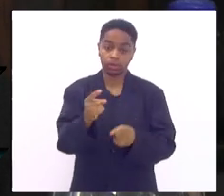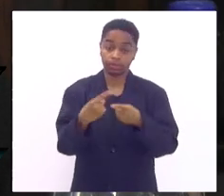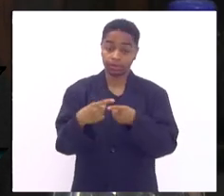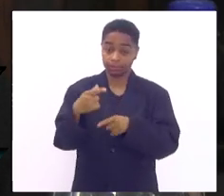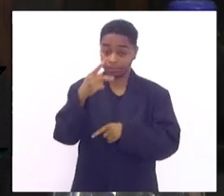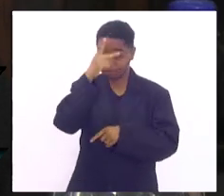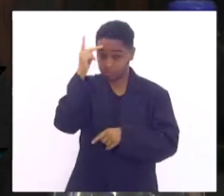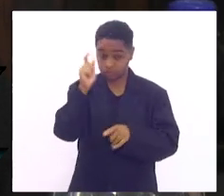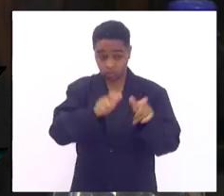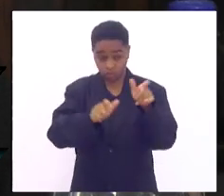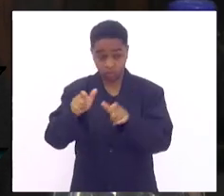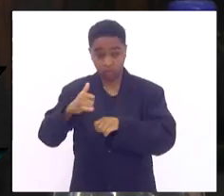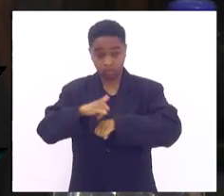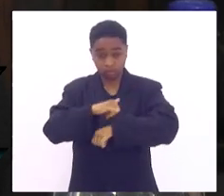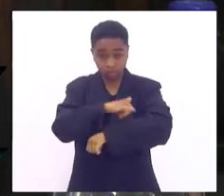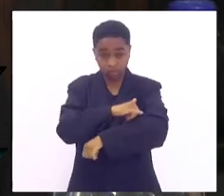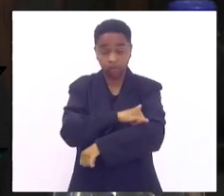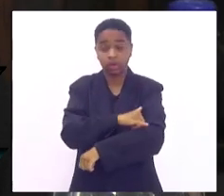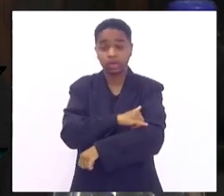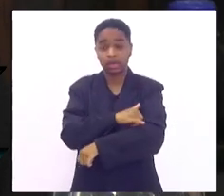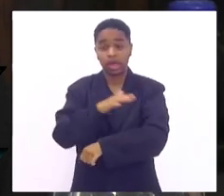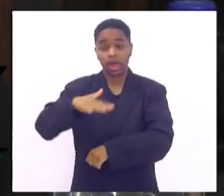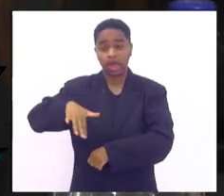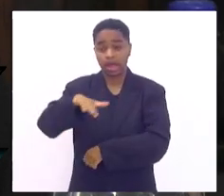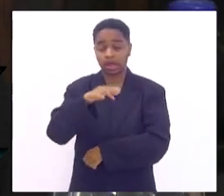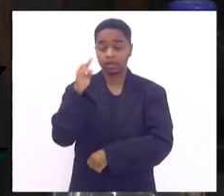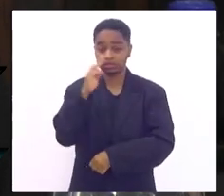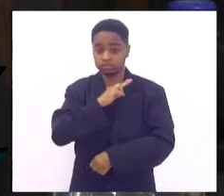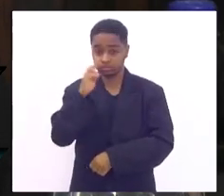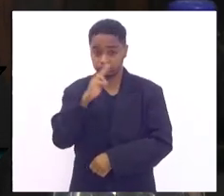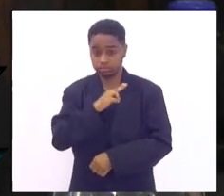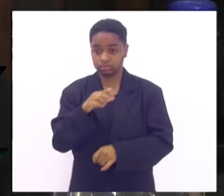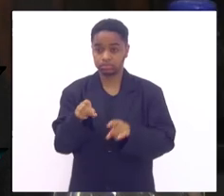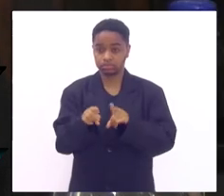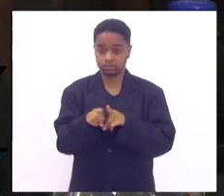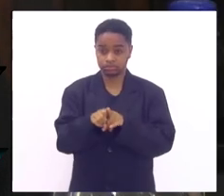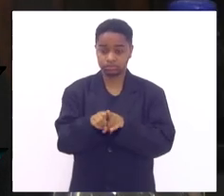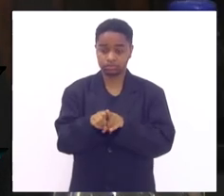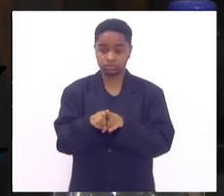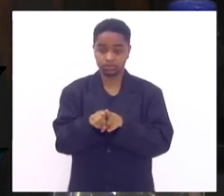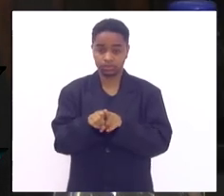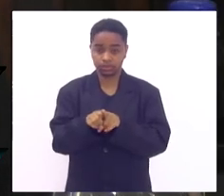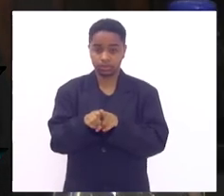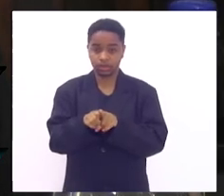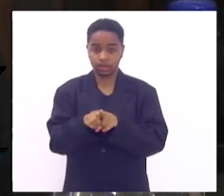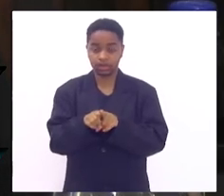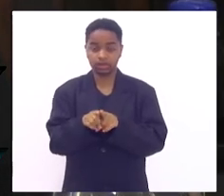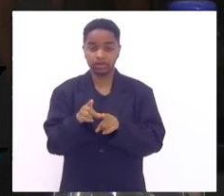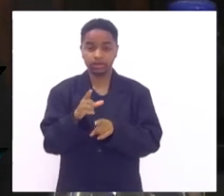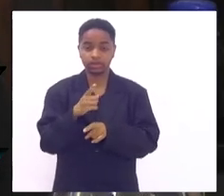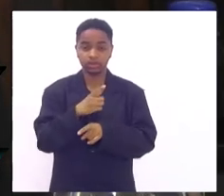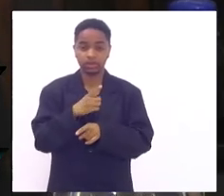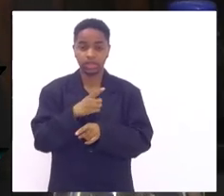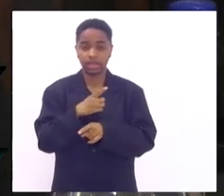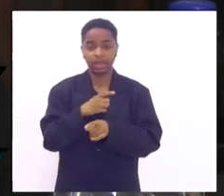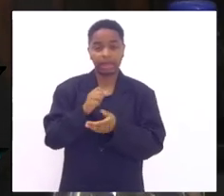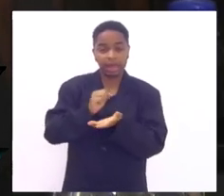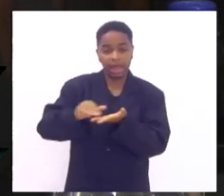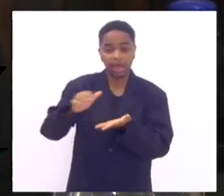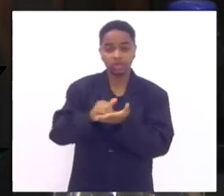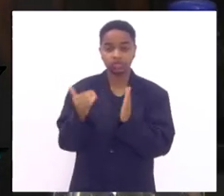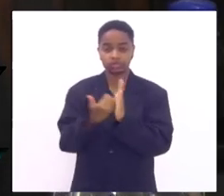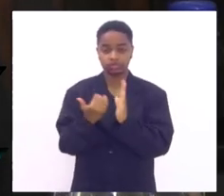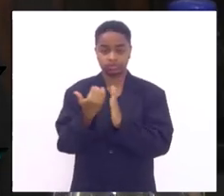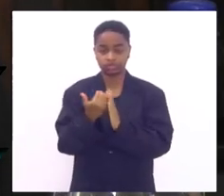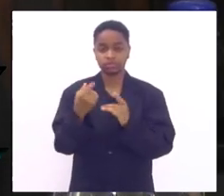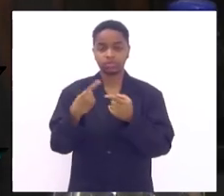ele confere ao sistema de saúde de emergência ao sistema de saúde convencional não de urgência um custo muito elevado pelas